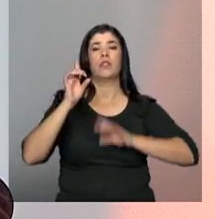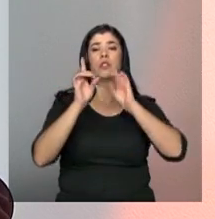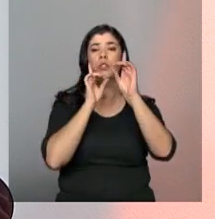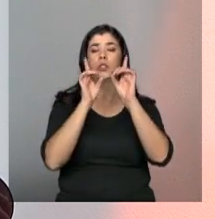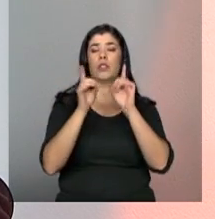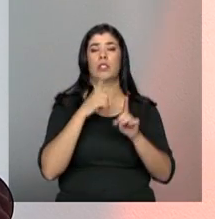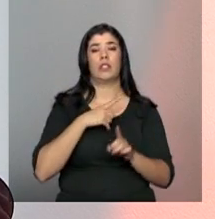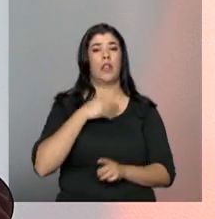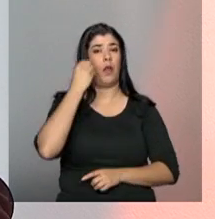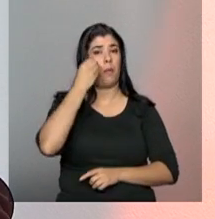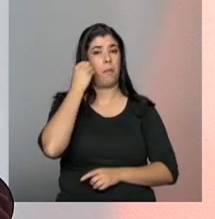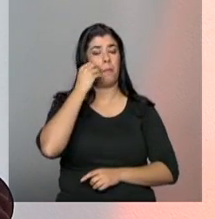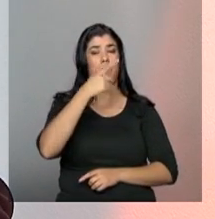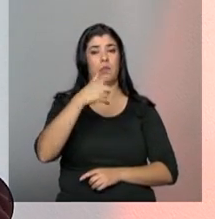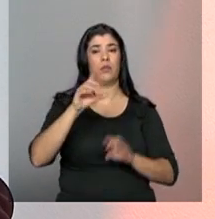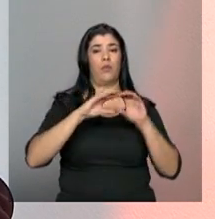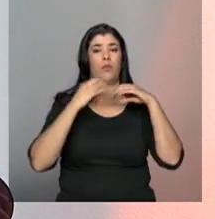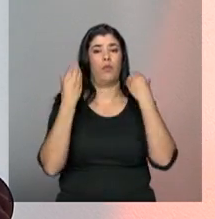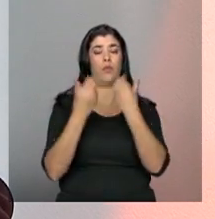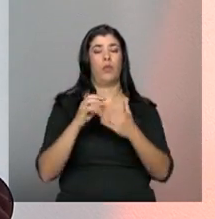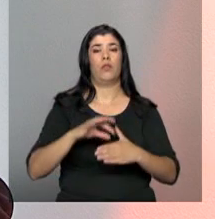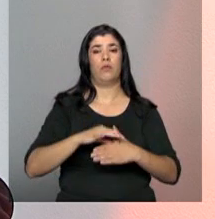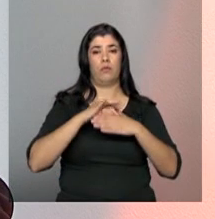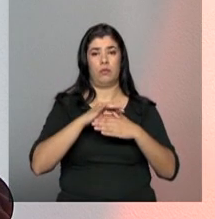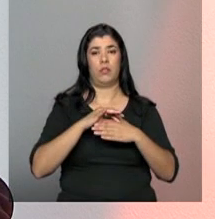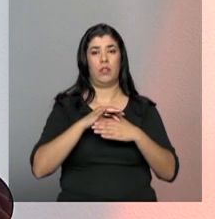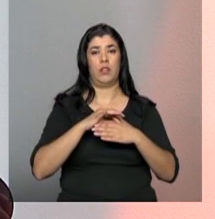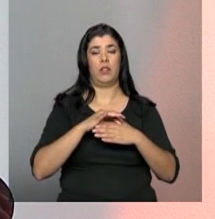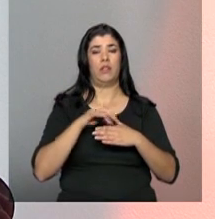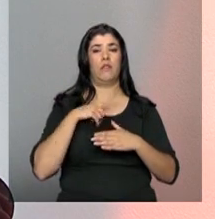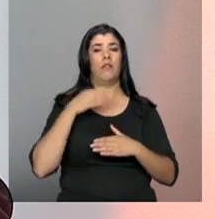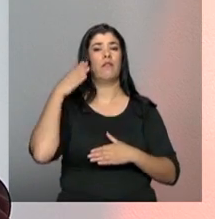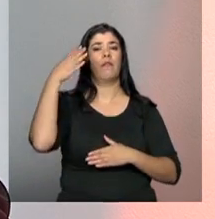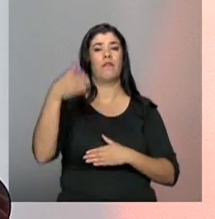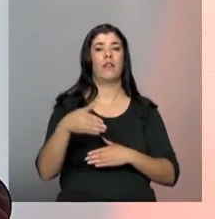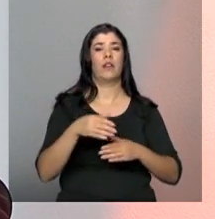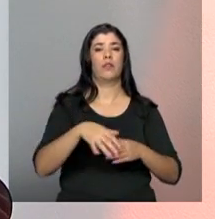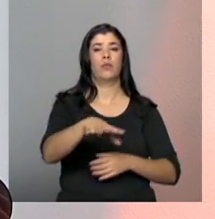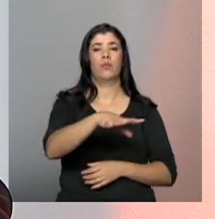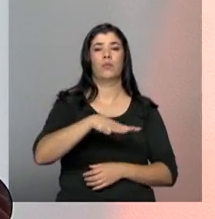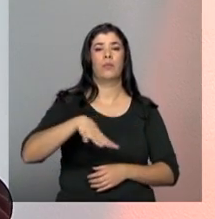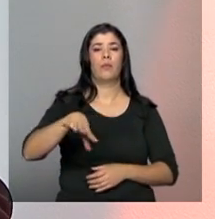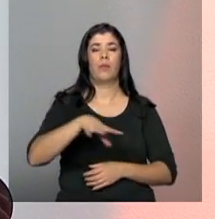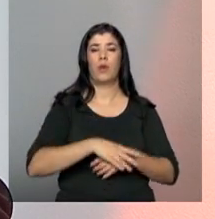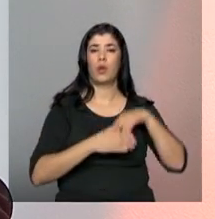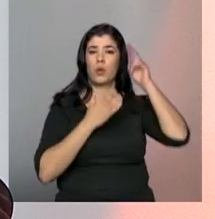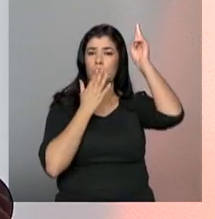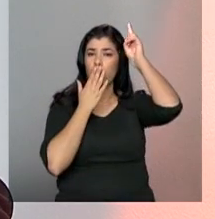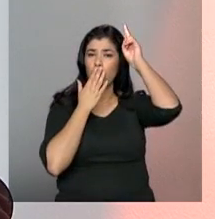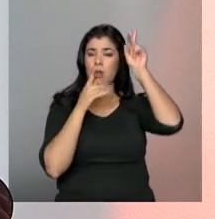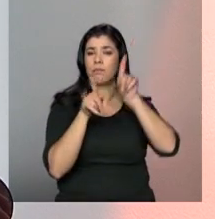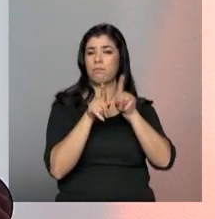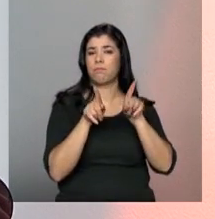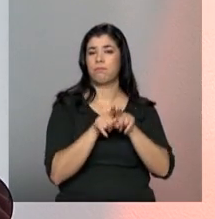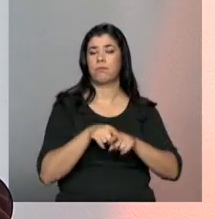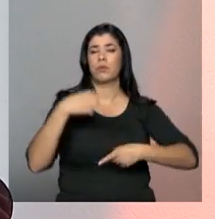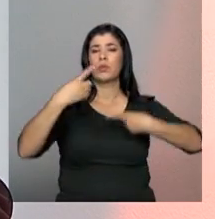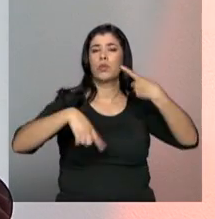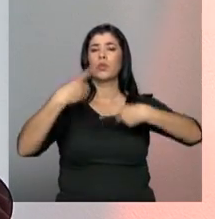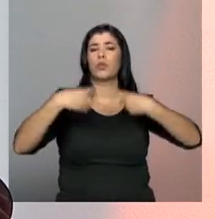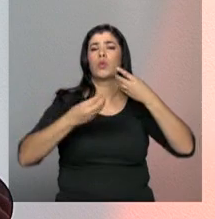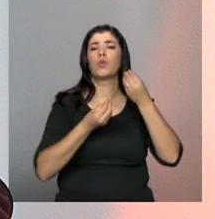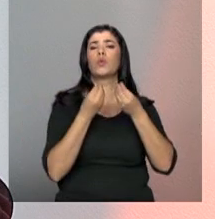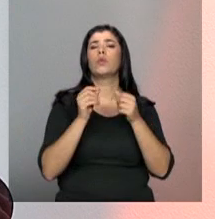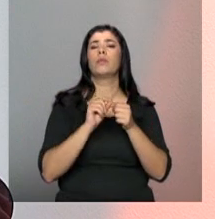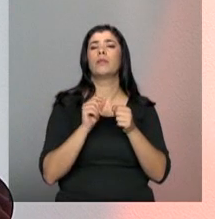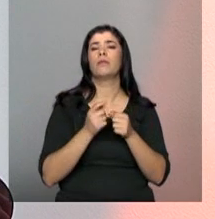conselhos que fazem essa mobilização em uma aldeia, então, agendam, vão até lá e discutem com o povo da aldeia